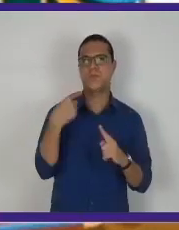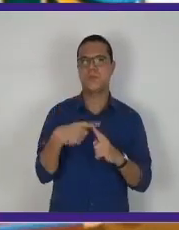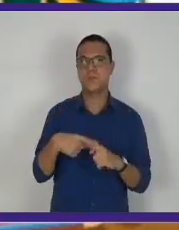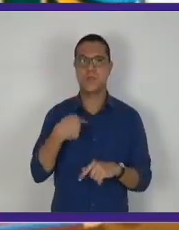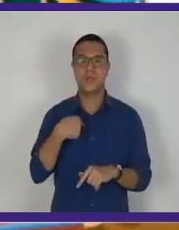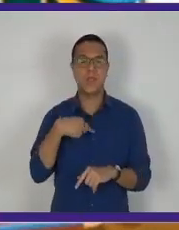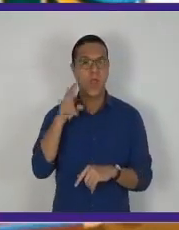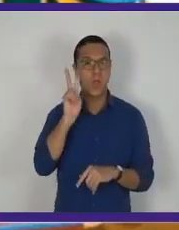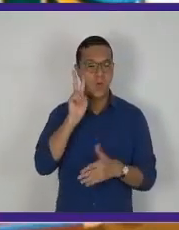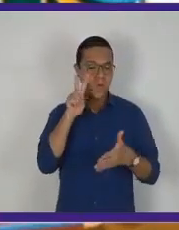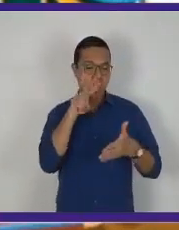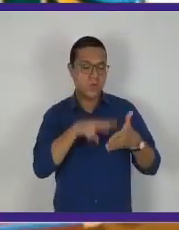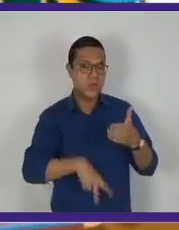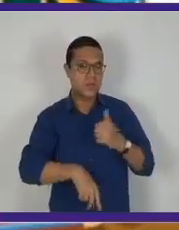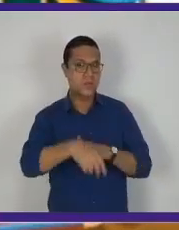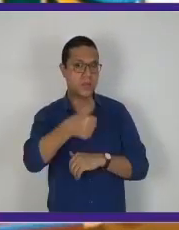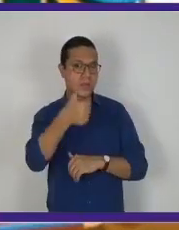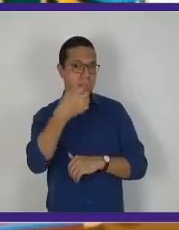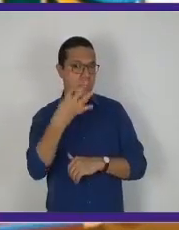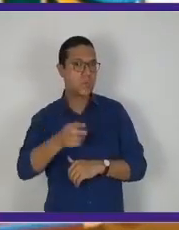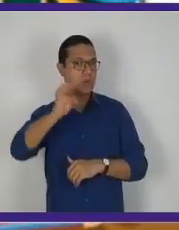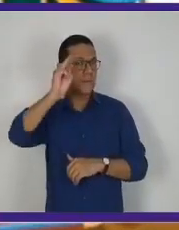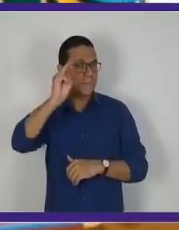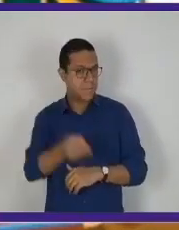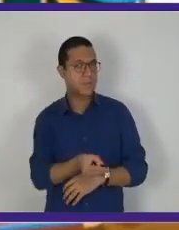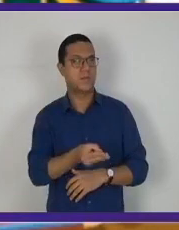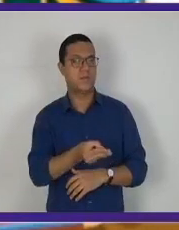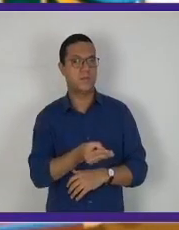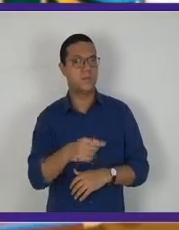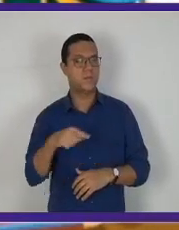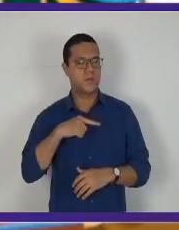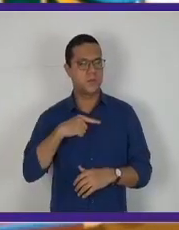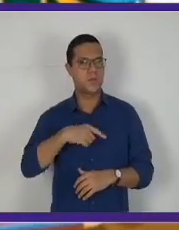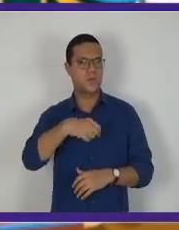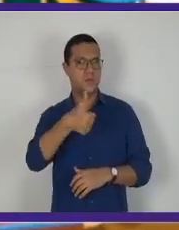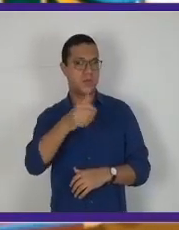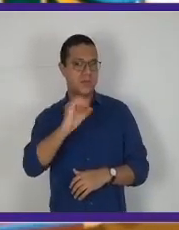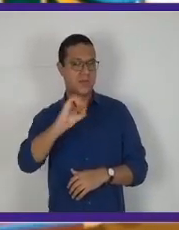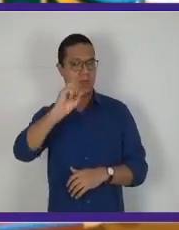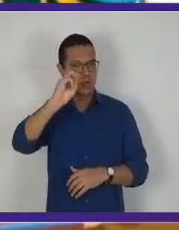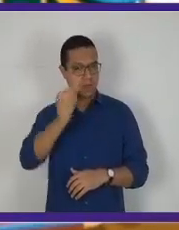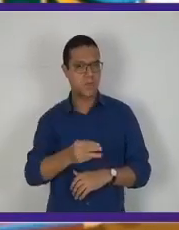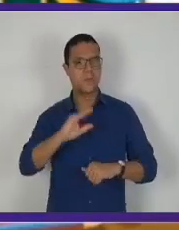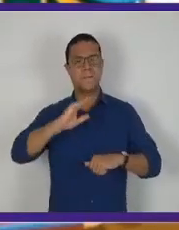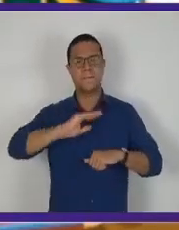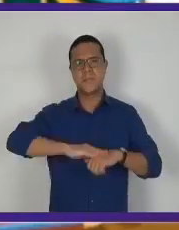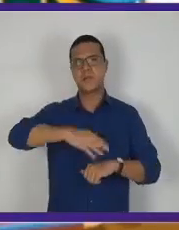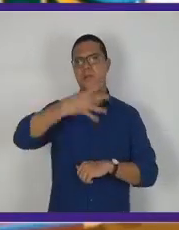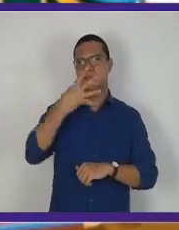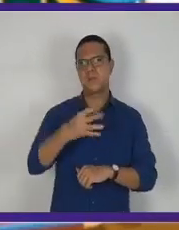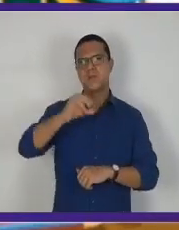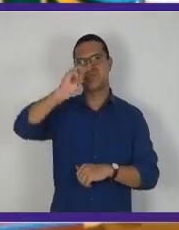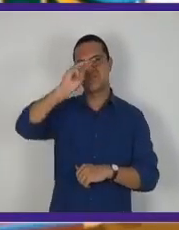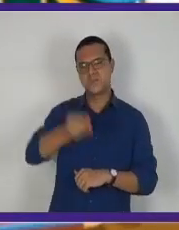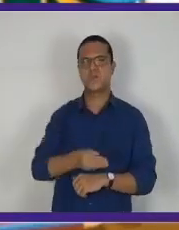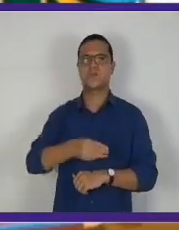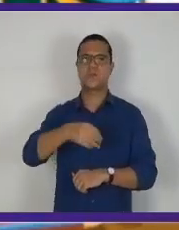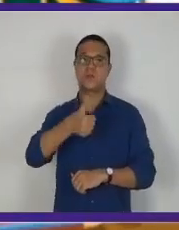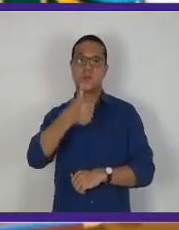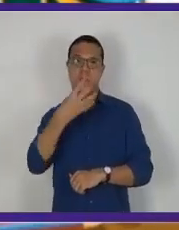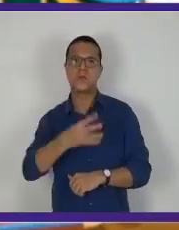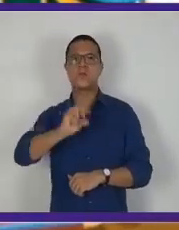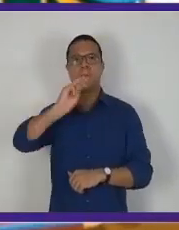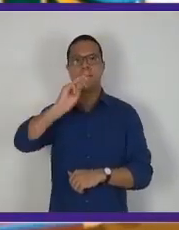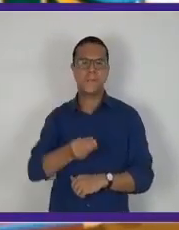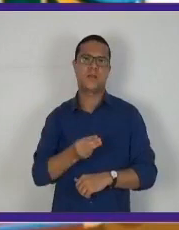Porque eu li 14.000. Eu tenho 10.000, mas 4.000.